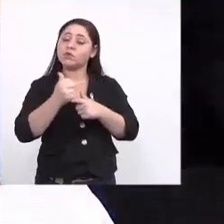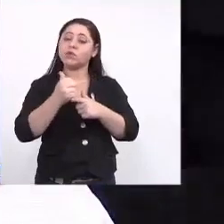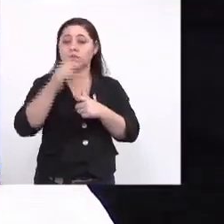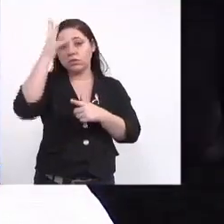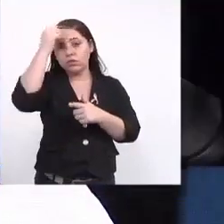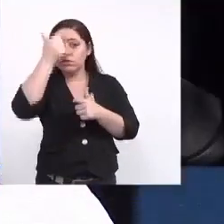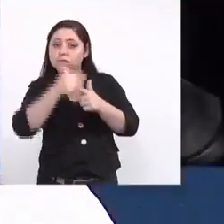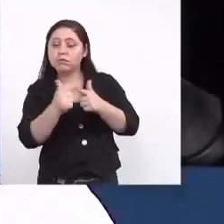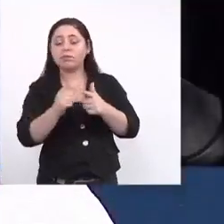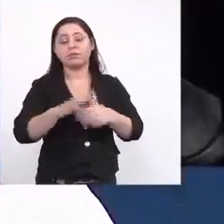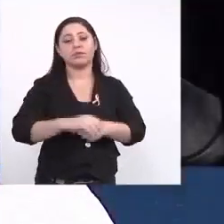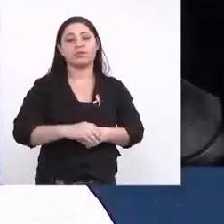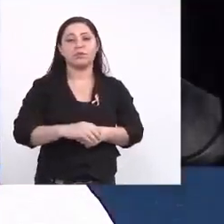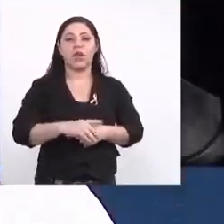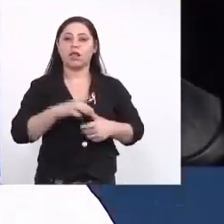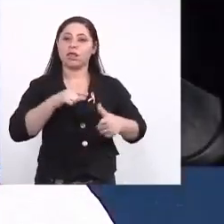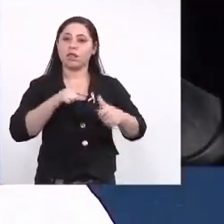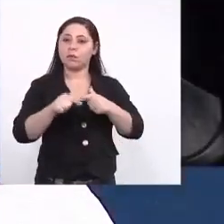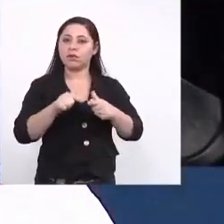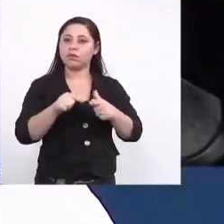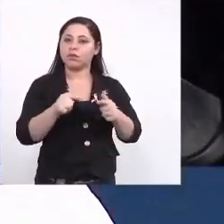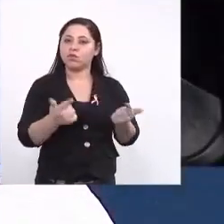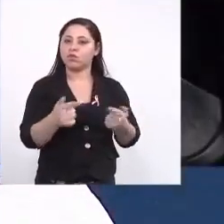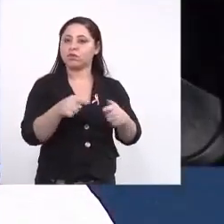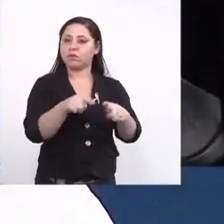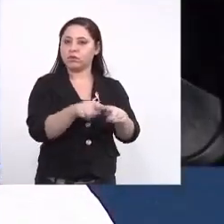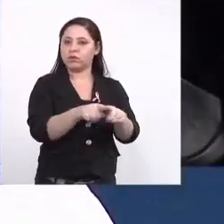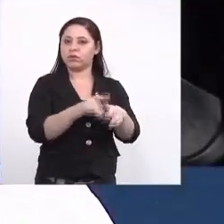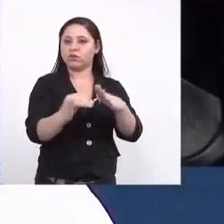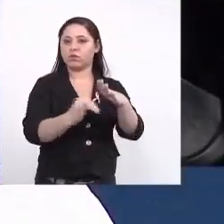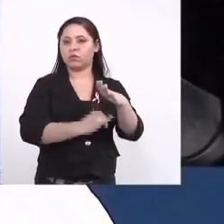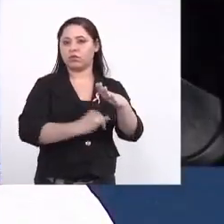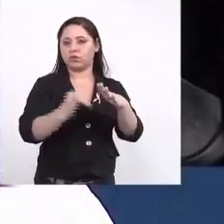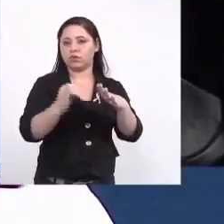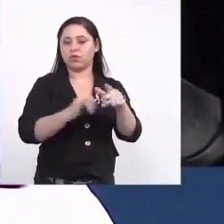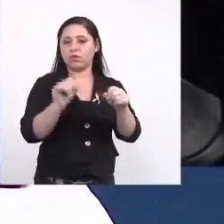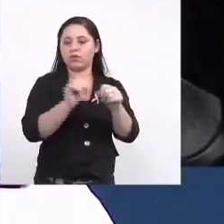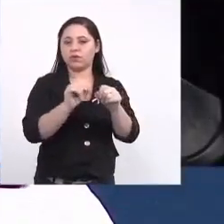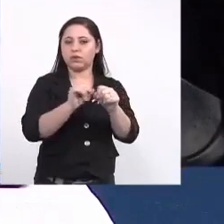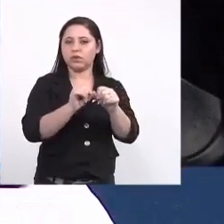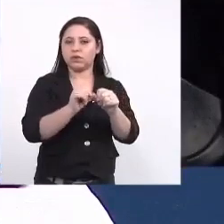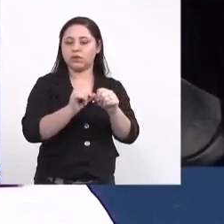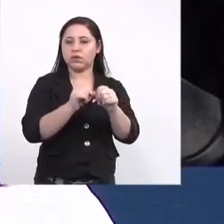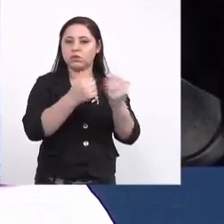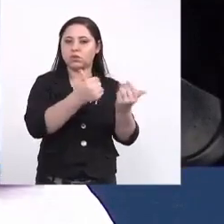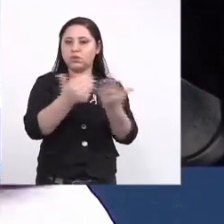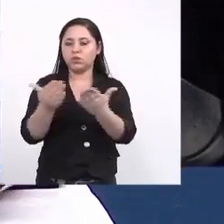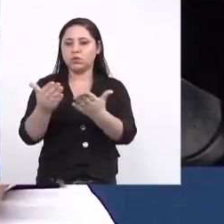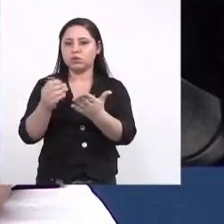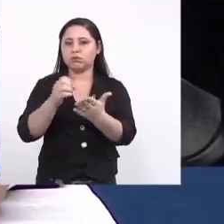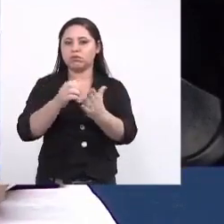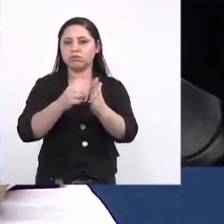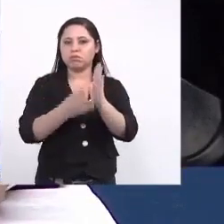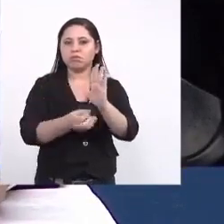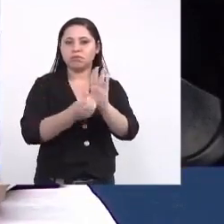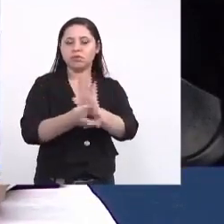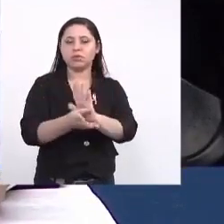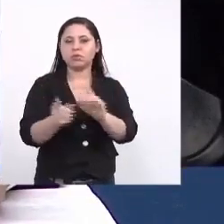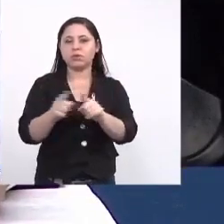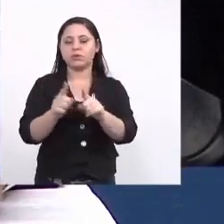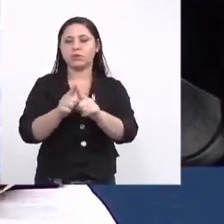coordenadamente, em conjunto, com as instituições, fazendo encaminhamentos em nome da Frente